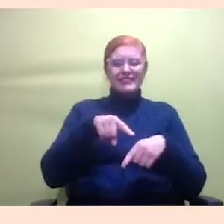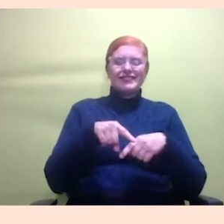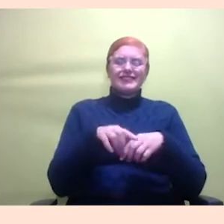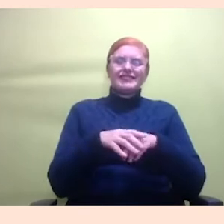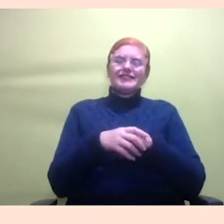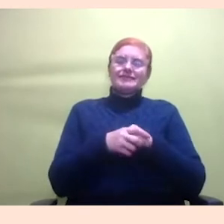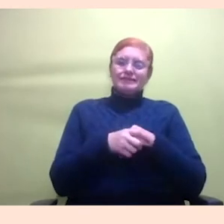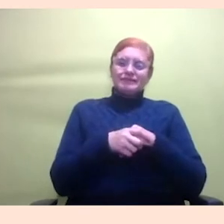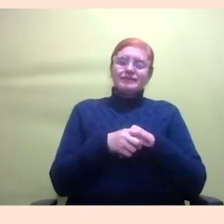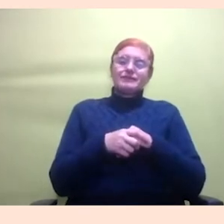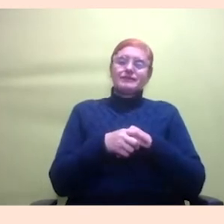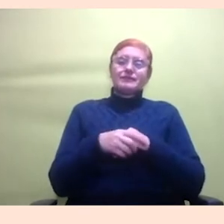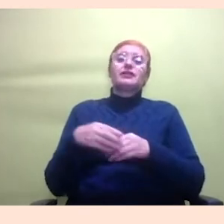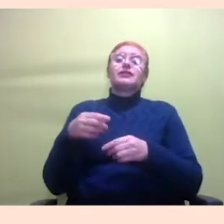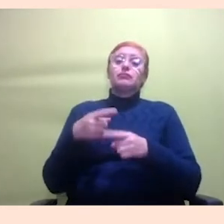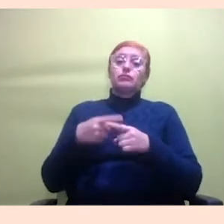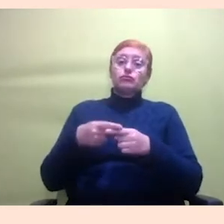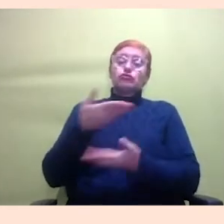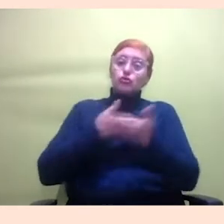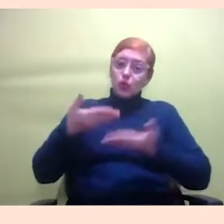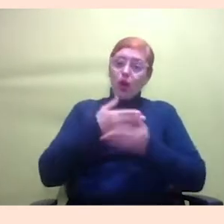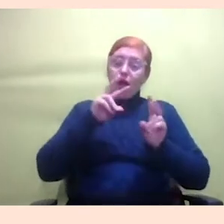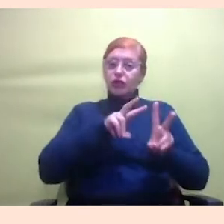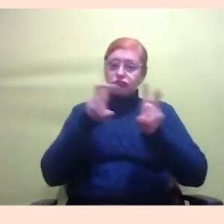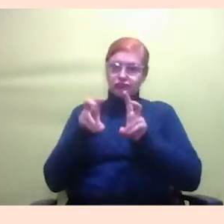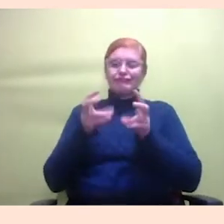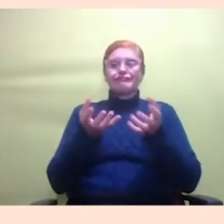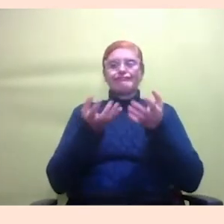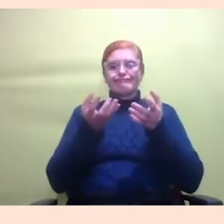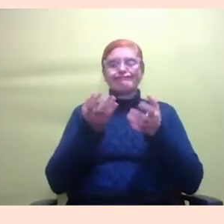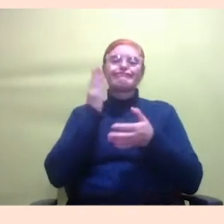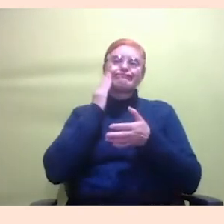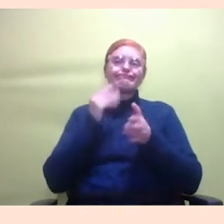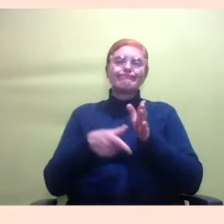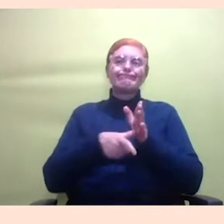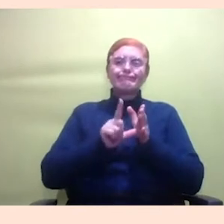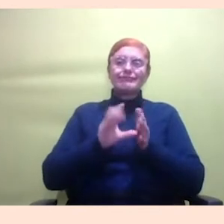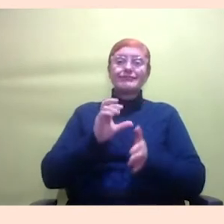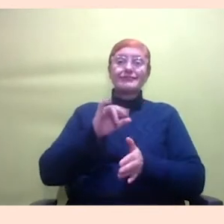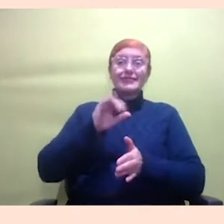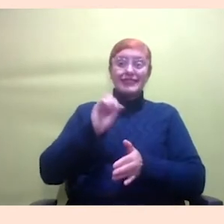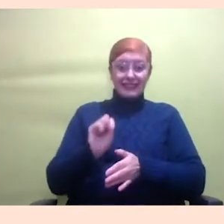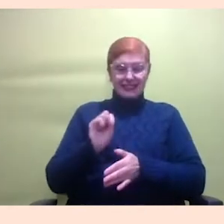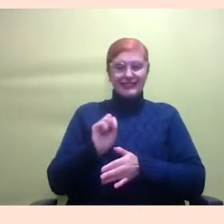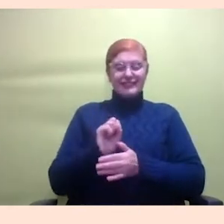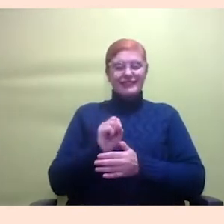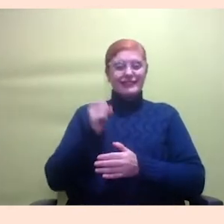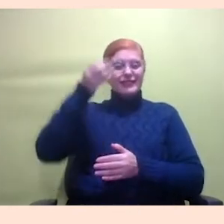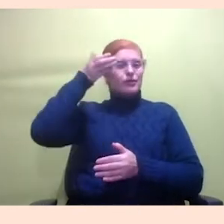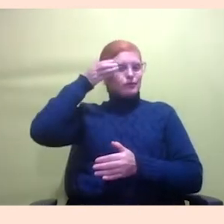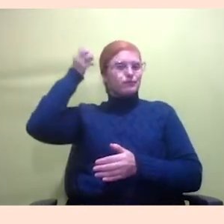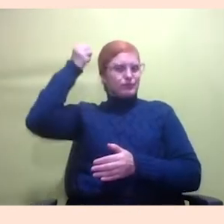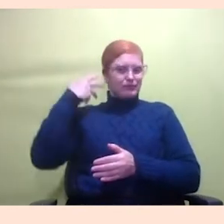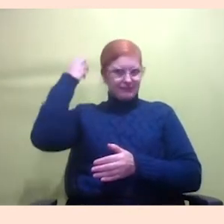trocar um pouco sobre isso. mas queria saber antes se, Cris, Cris Kenney, é interessante você